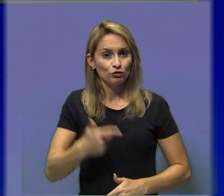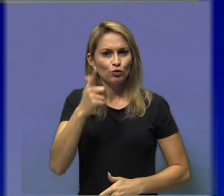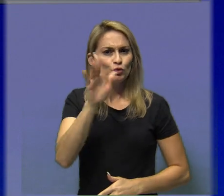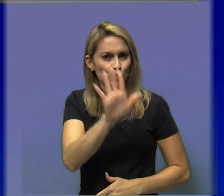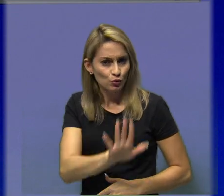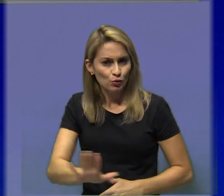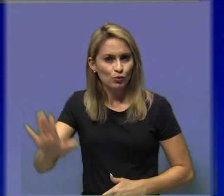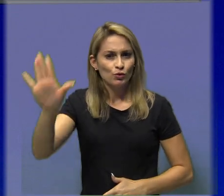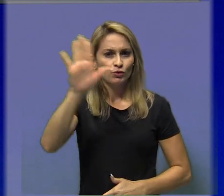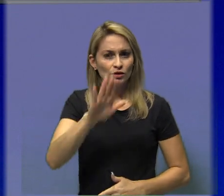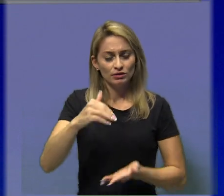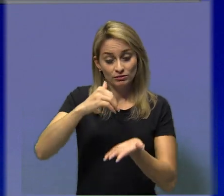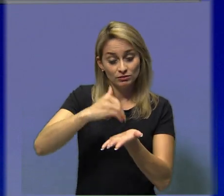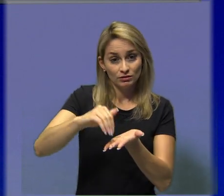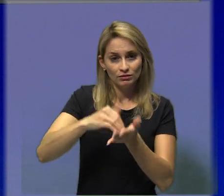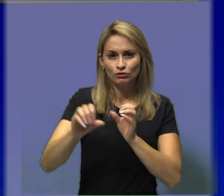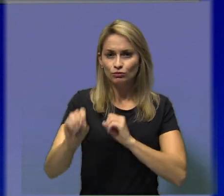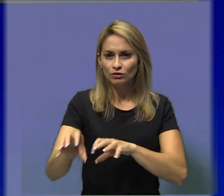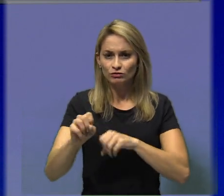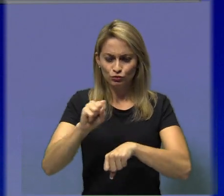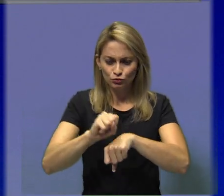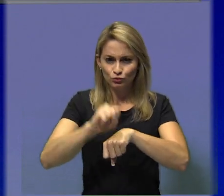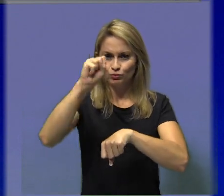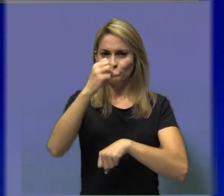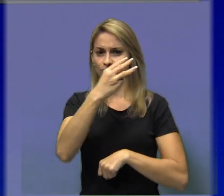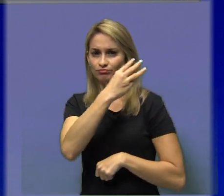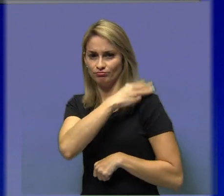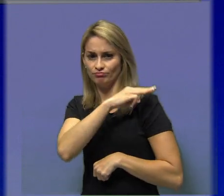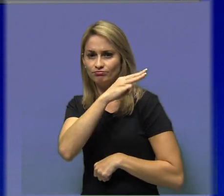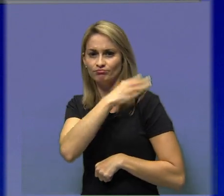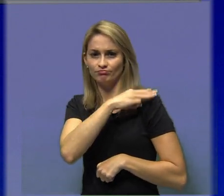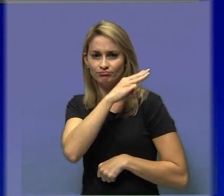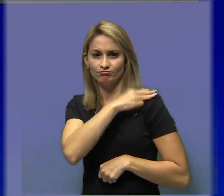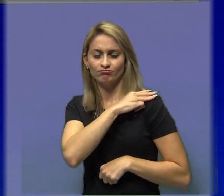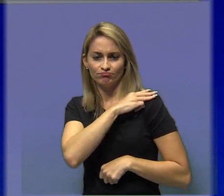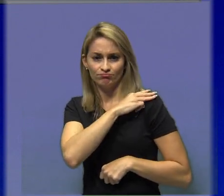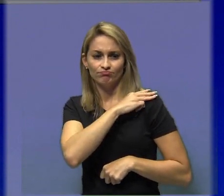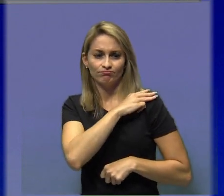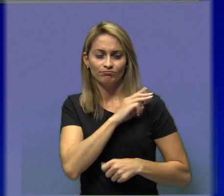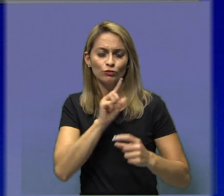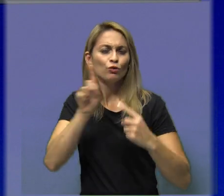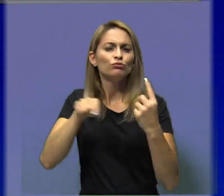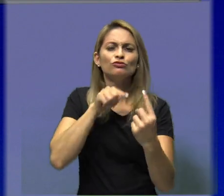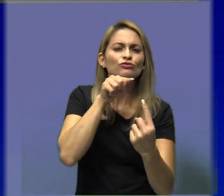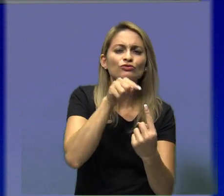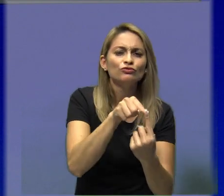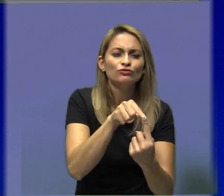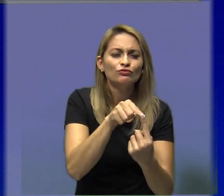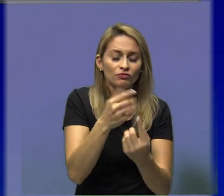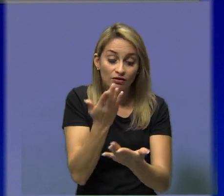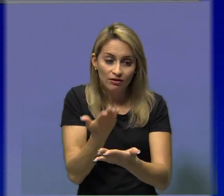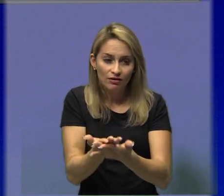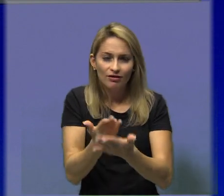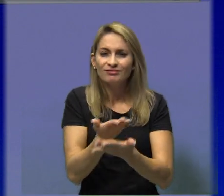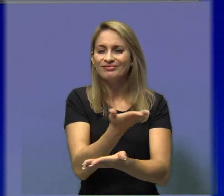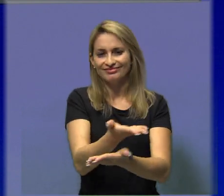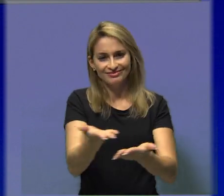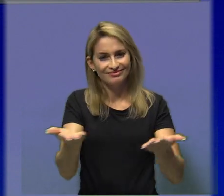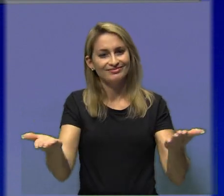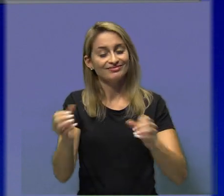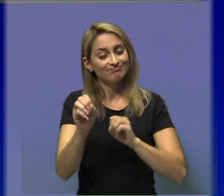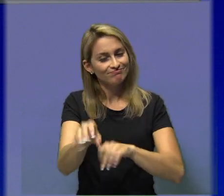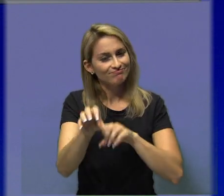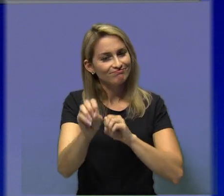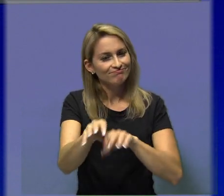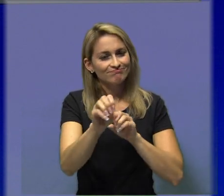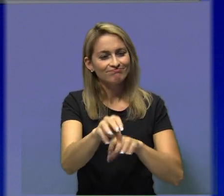Médio. Visa preparar nossos estudantes para as avaliações do Enem e complementar os estudos das